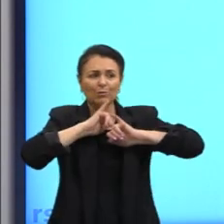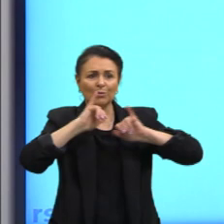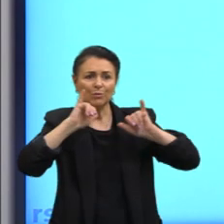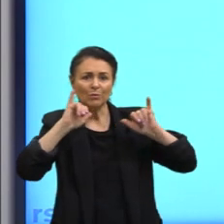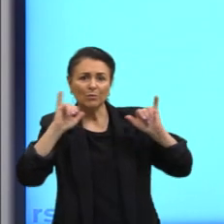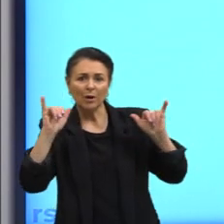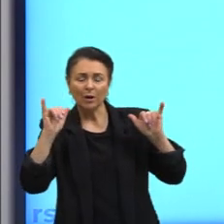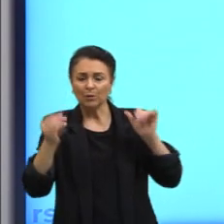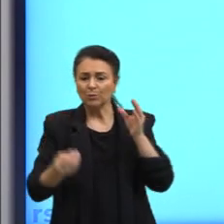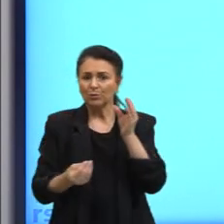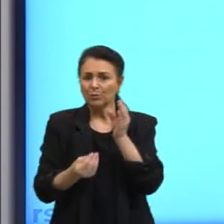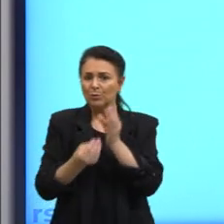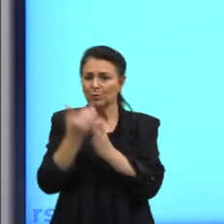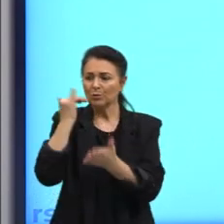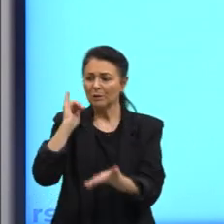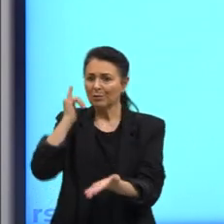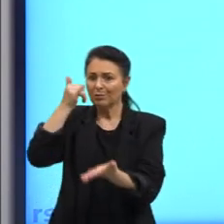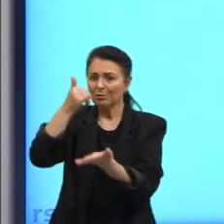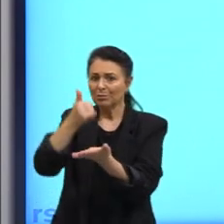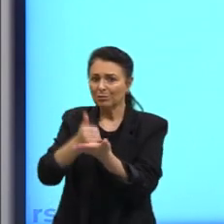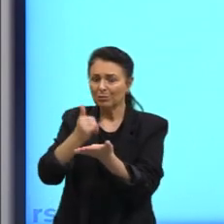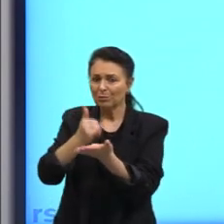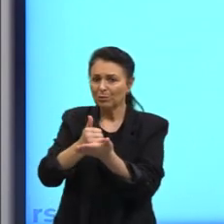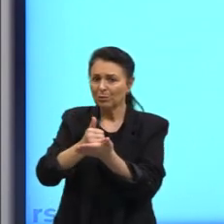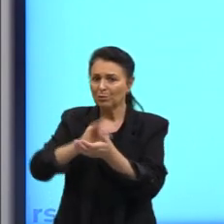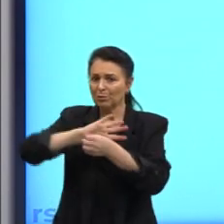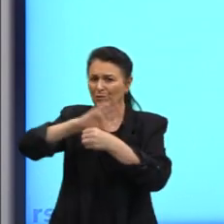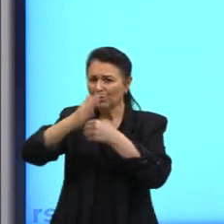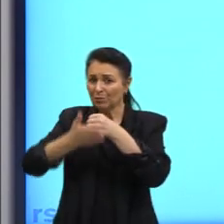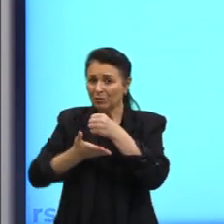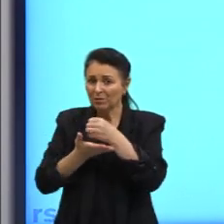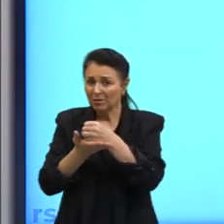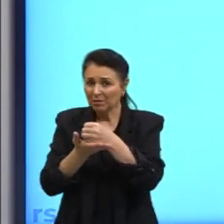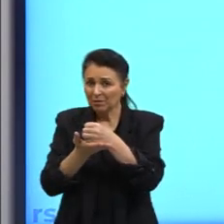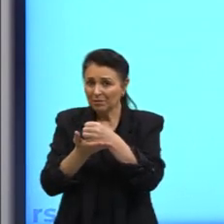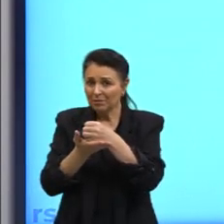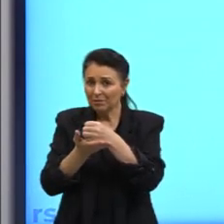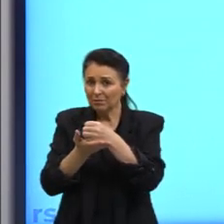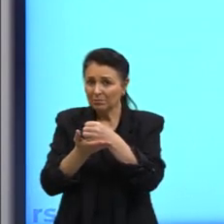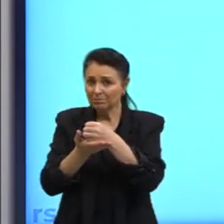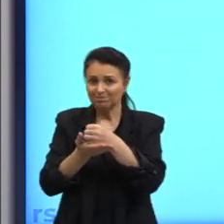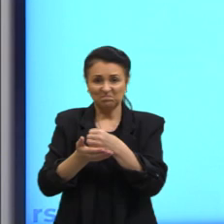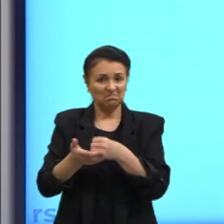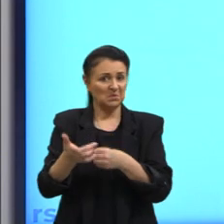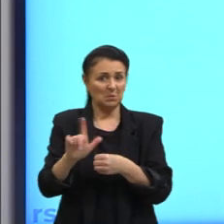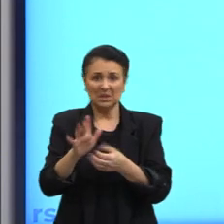lanzamiento de productos eletrónicos sustentables no toca en este assunto